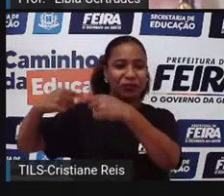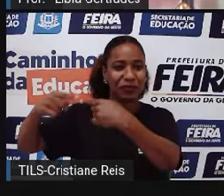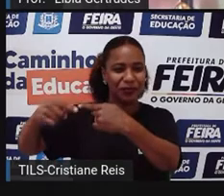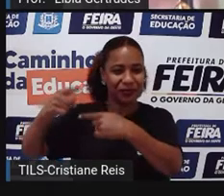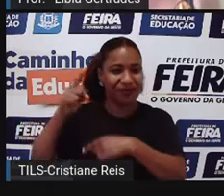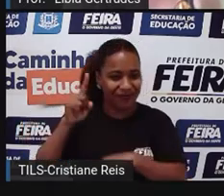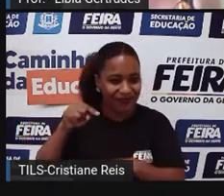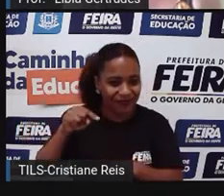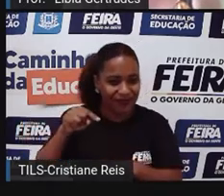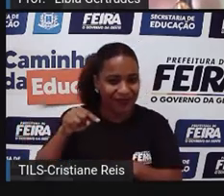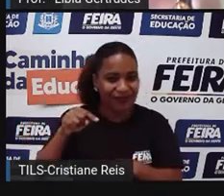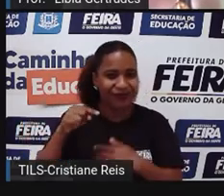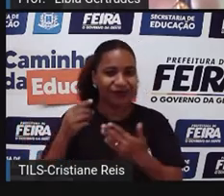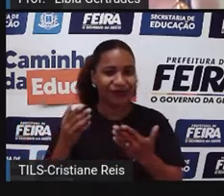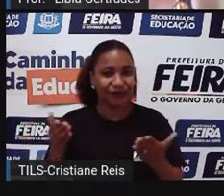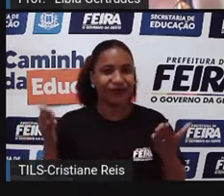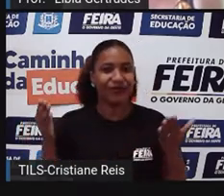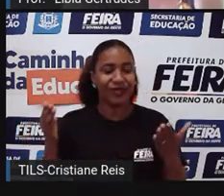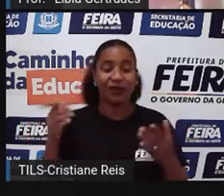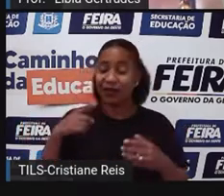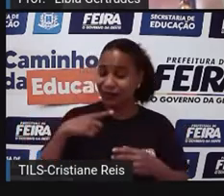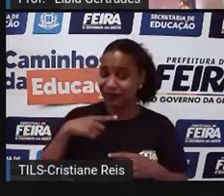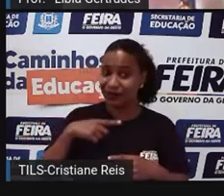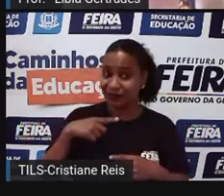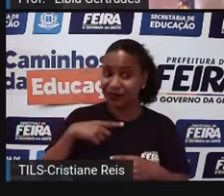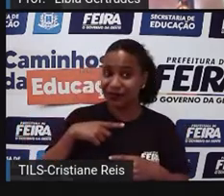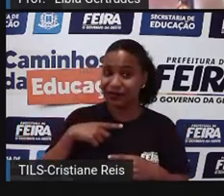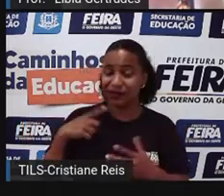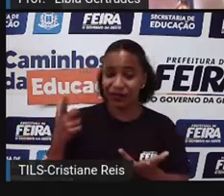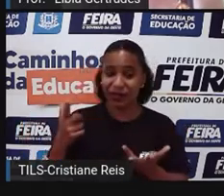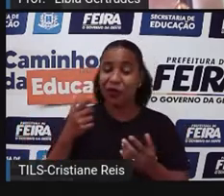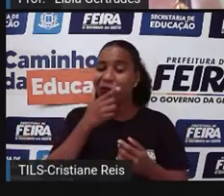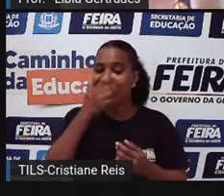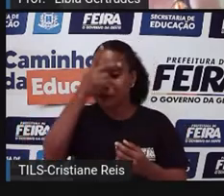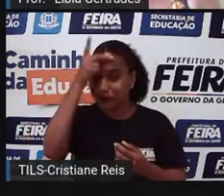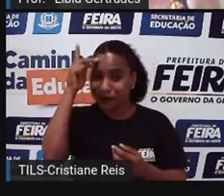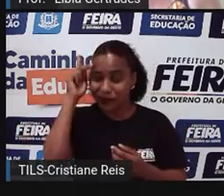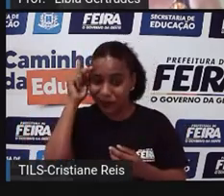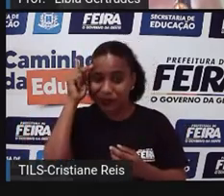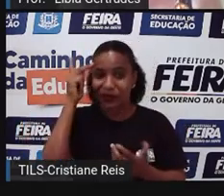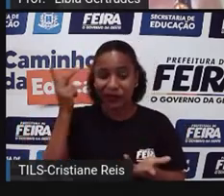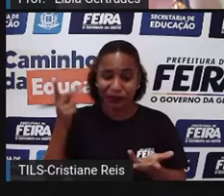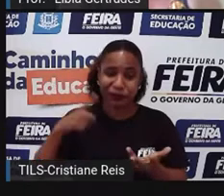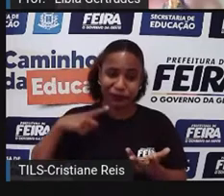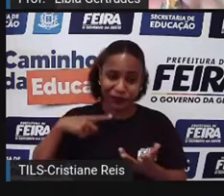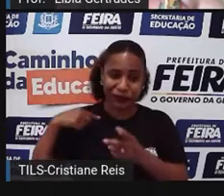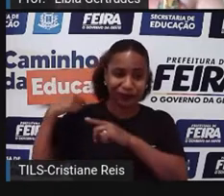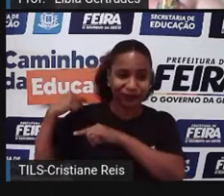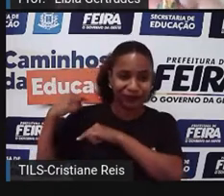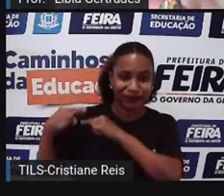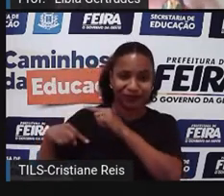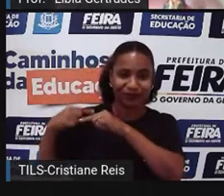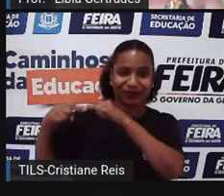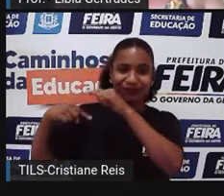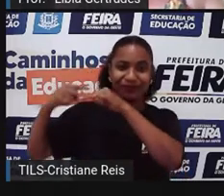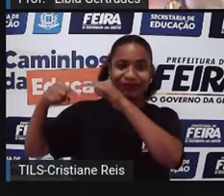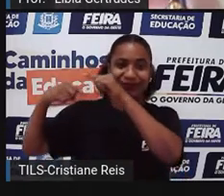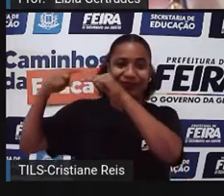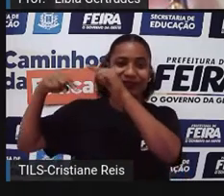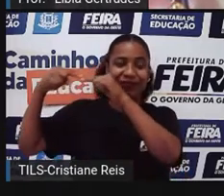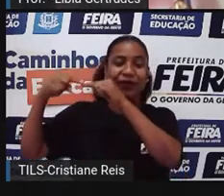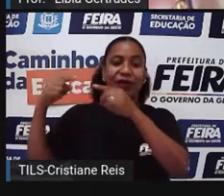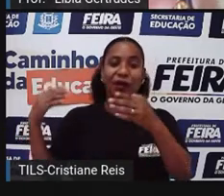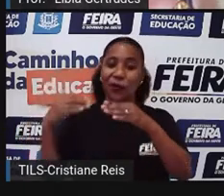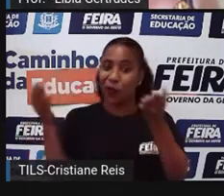Então, de uma espécie menos superior, né? Um pouco inferior, até chegar ao homem